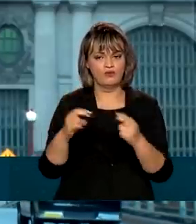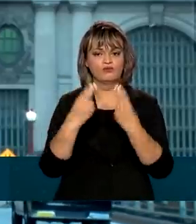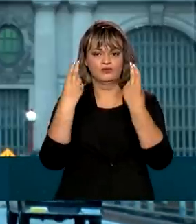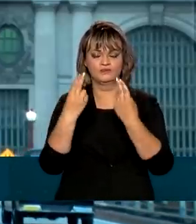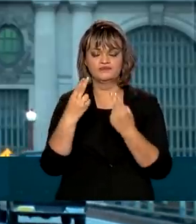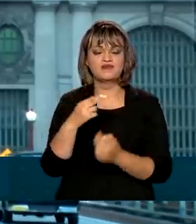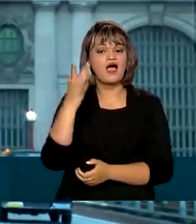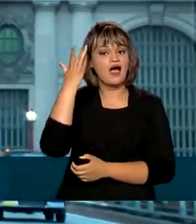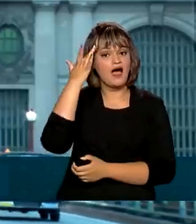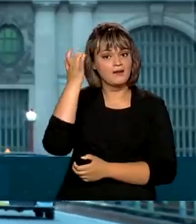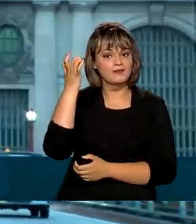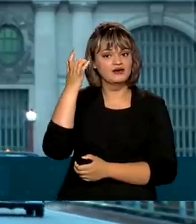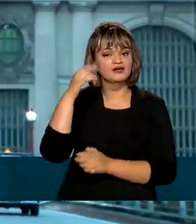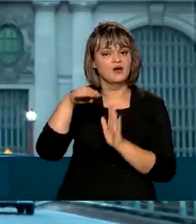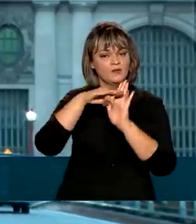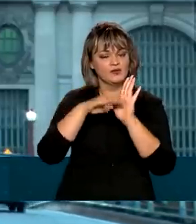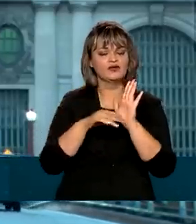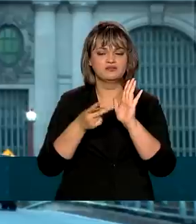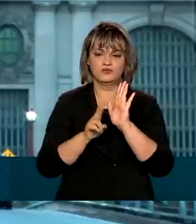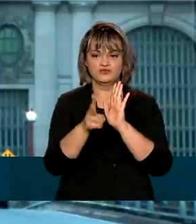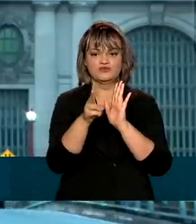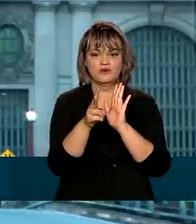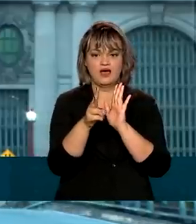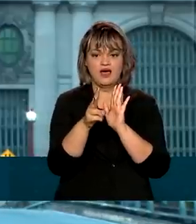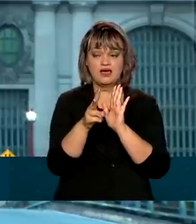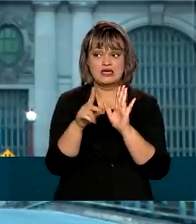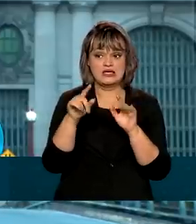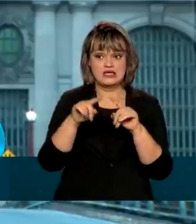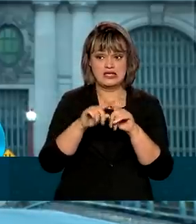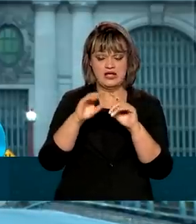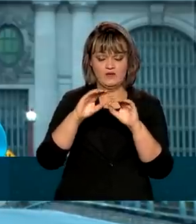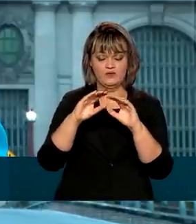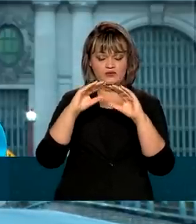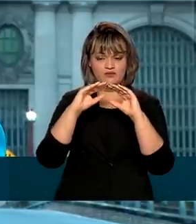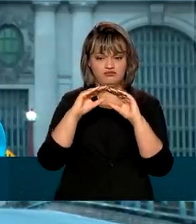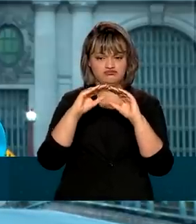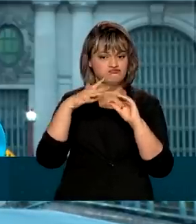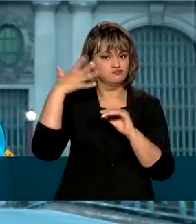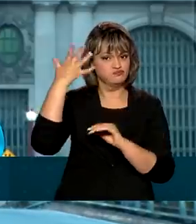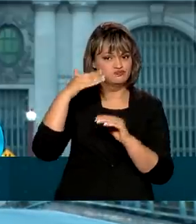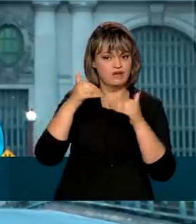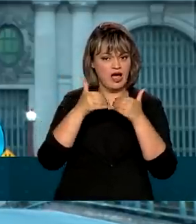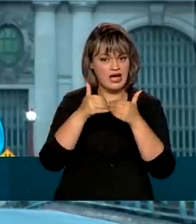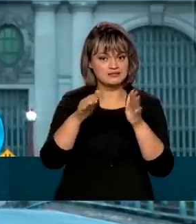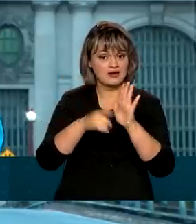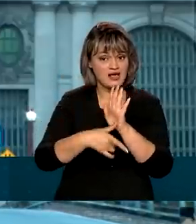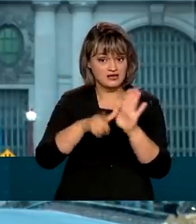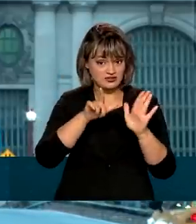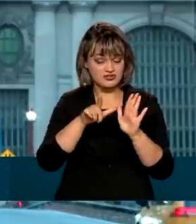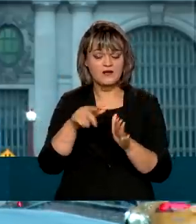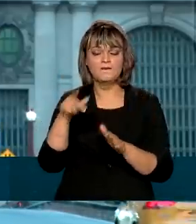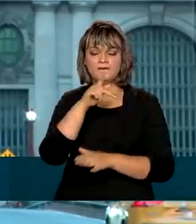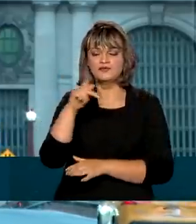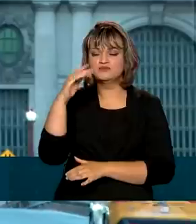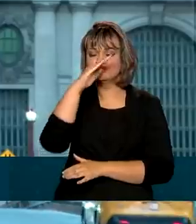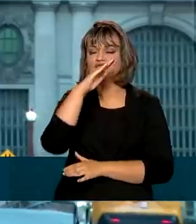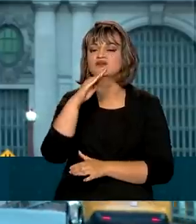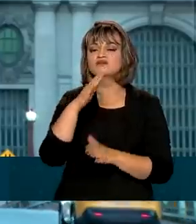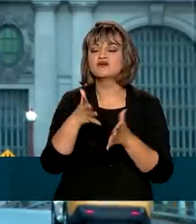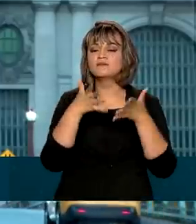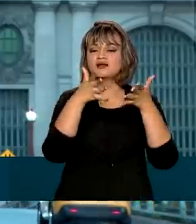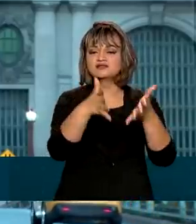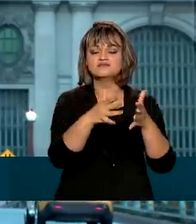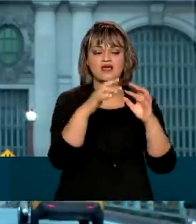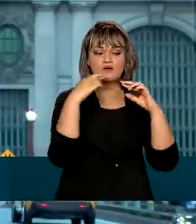Amanhã, a agenda segue e, antes de abrir a Assembleia Geral da ONU, o presidente vai participar de mais